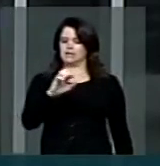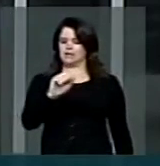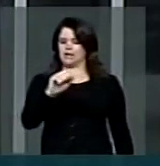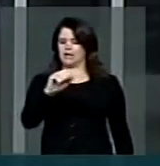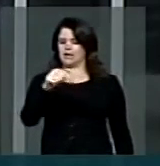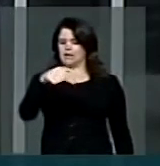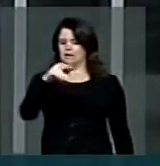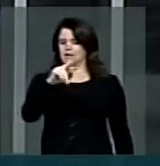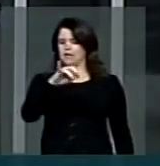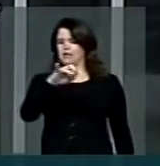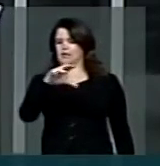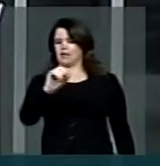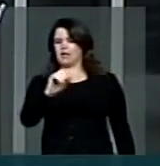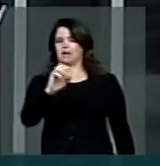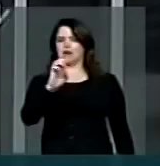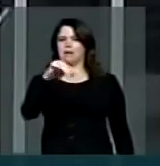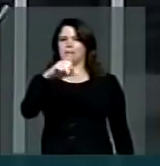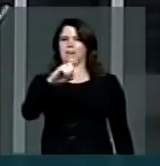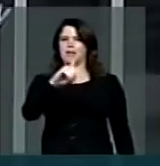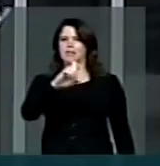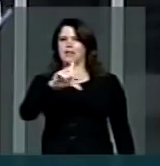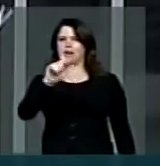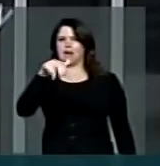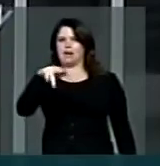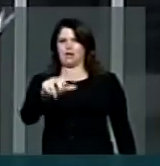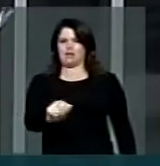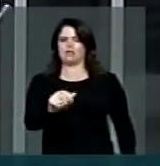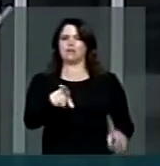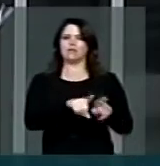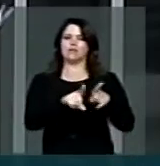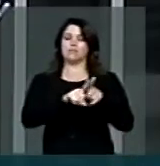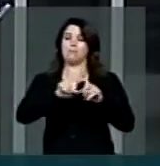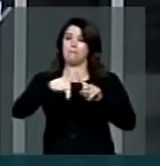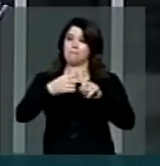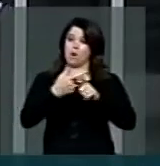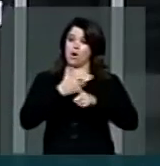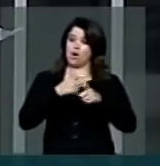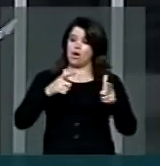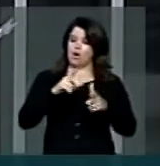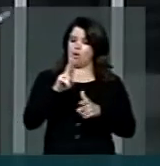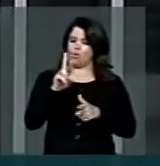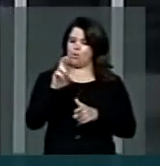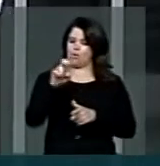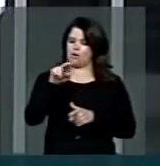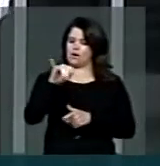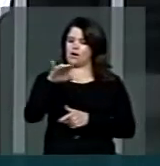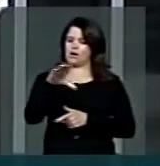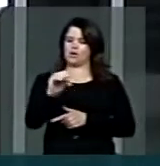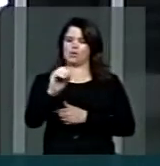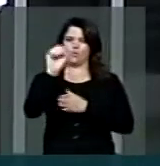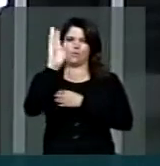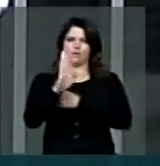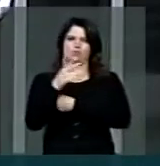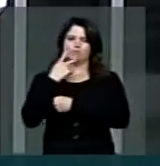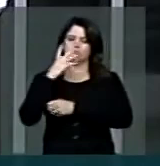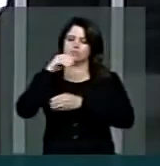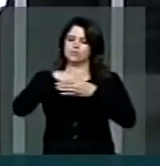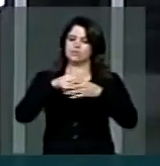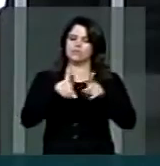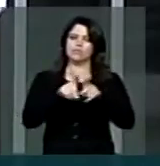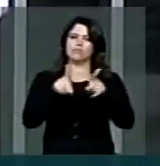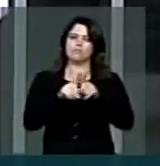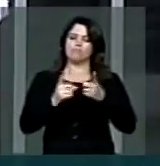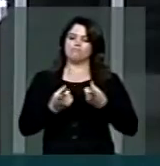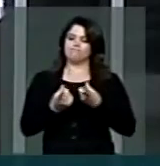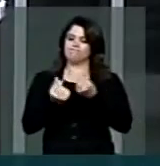Itatira e Madalena, é a maior jazida de urânio do Brasil, apresentando em sua composição também uma